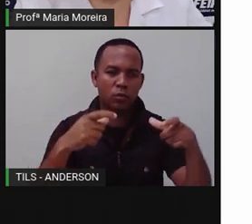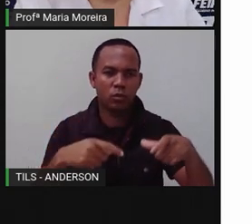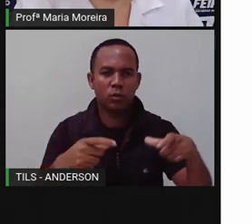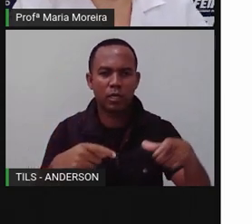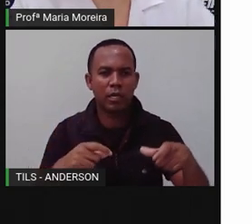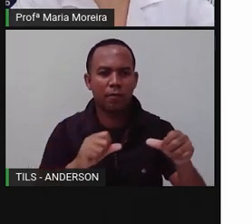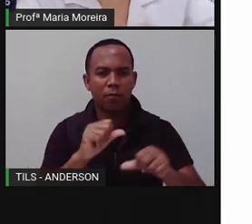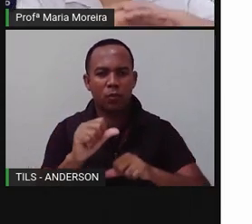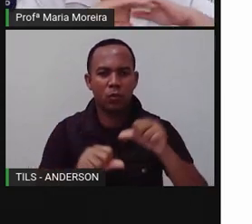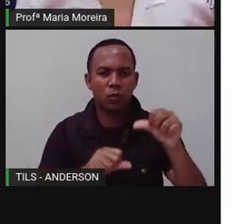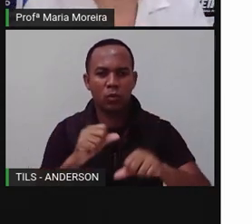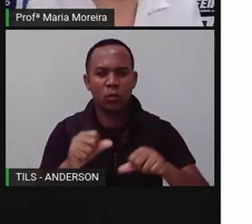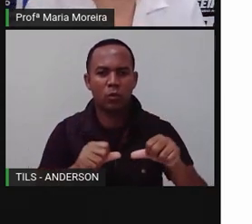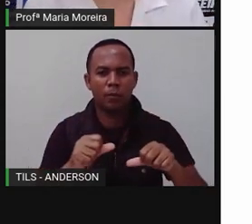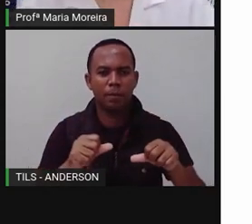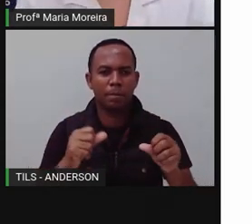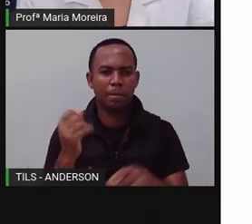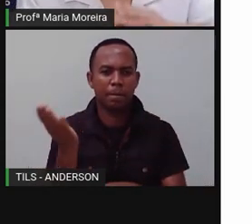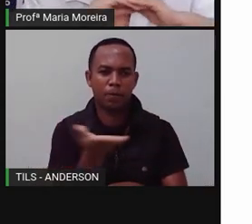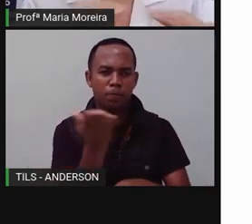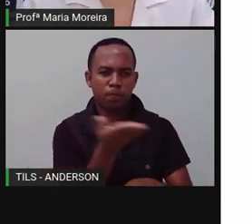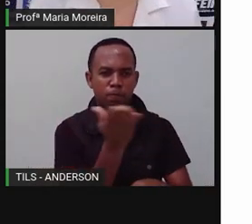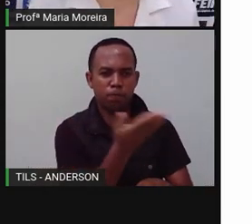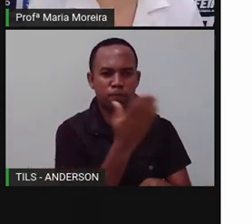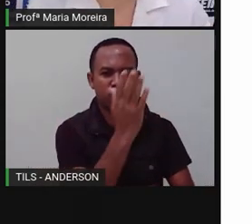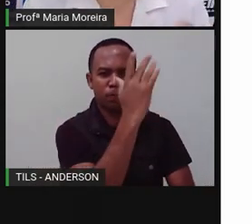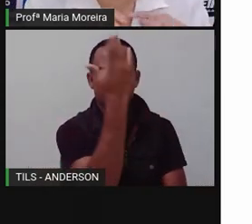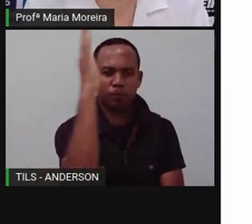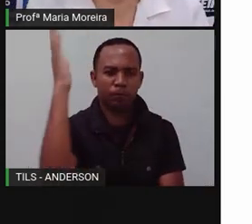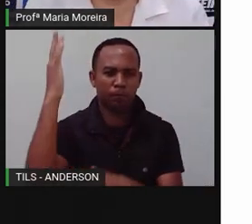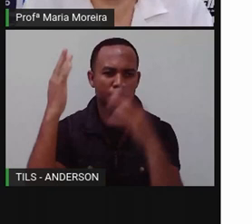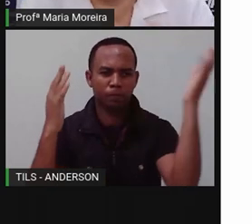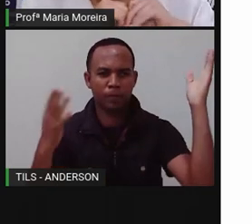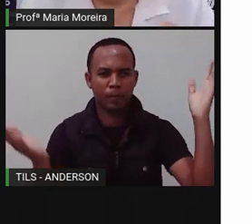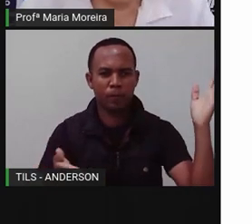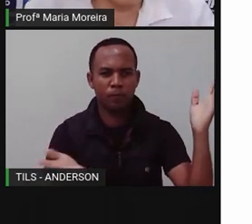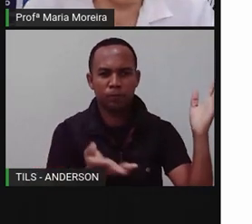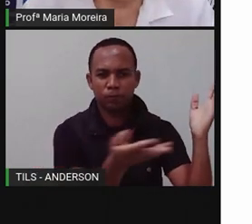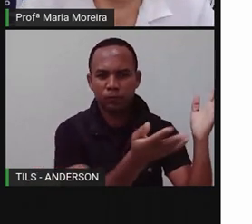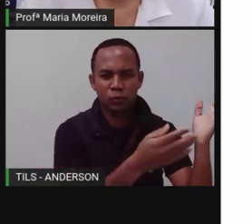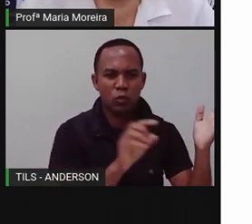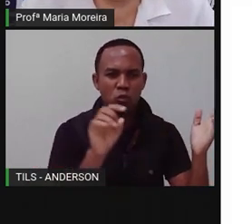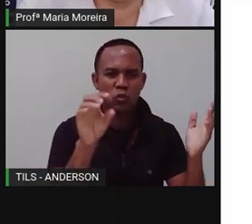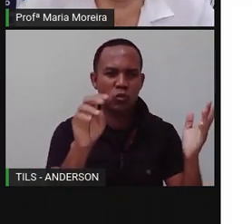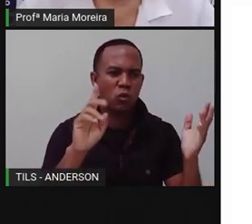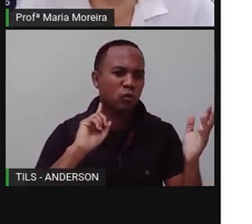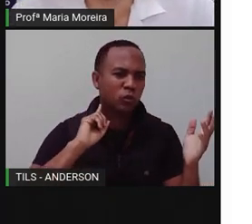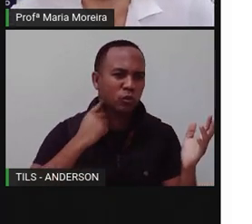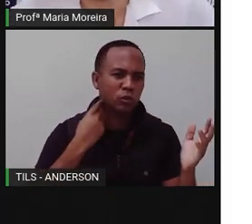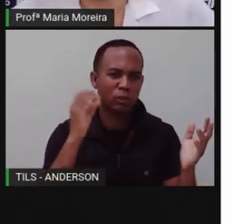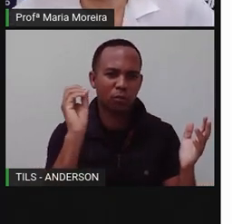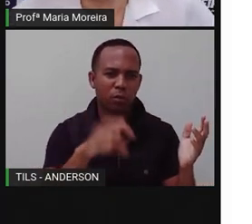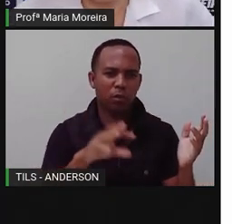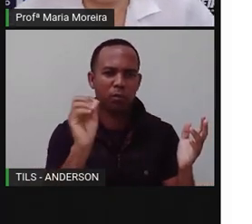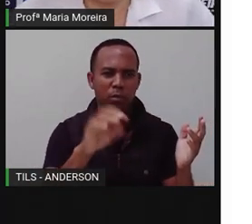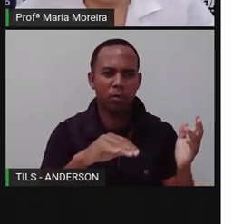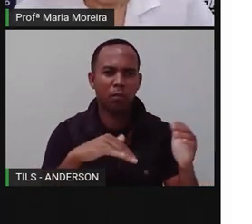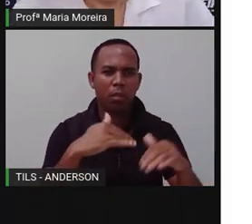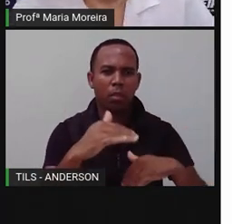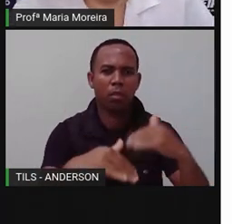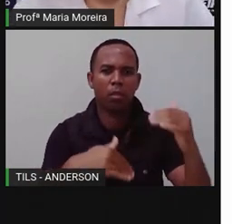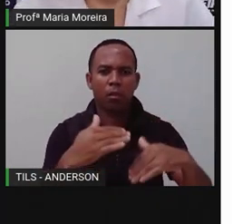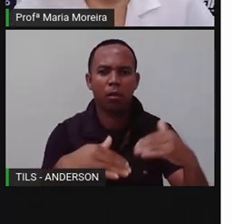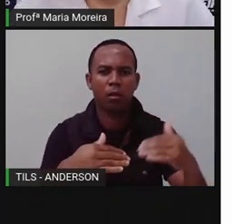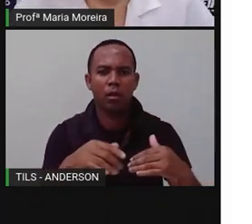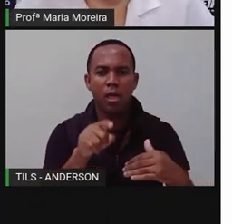Mudou tudo. Tirou a vegetação e aí só construção e lixo. Só poluição, só bagaceira. Pronto.